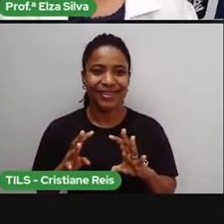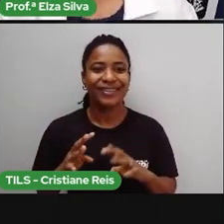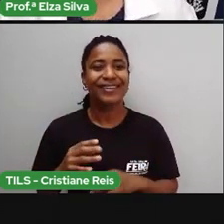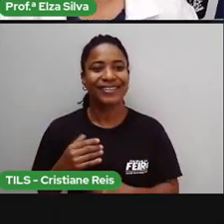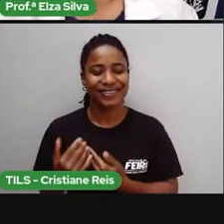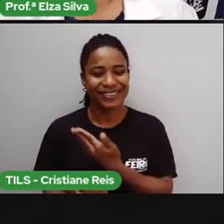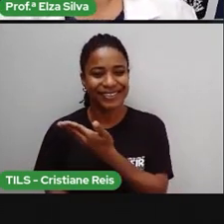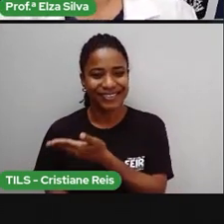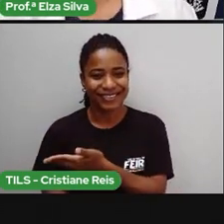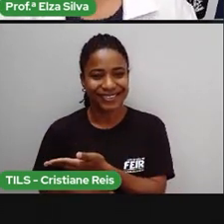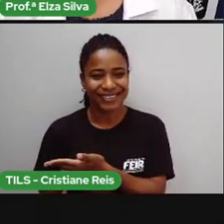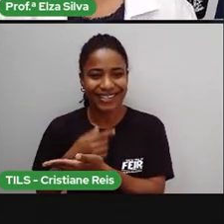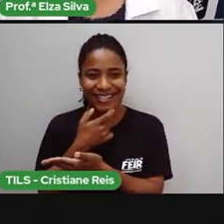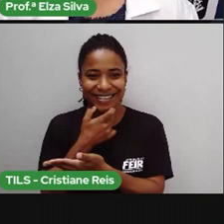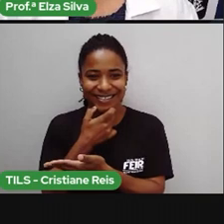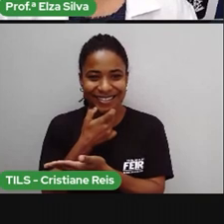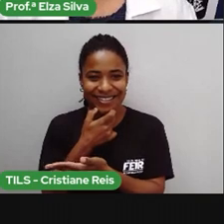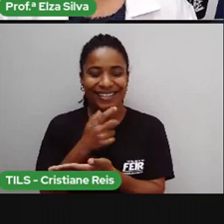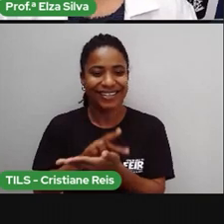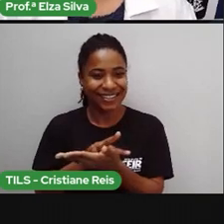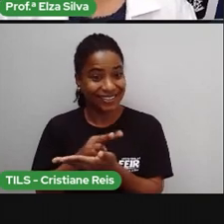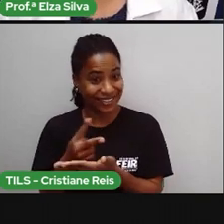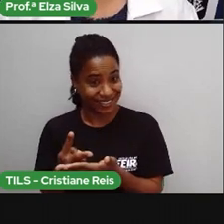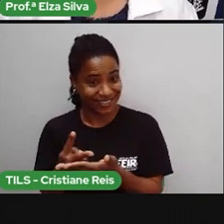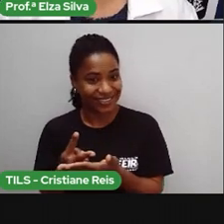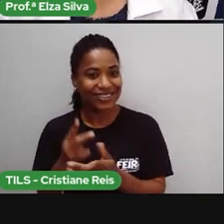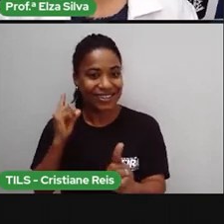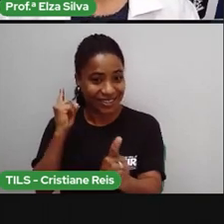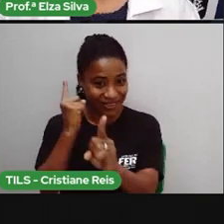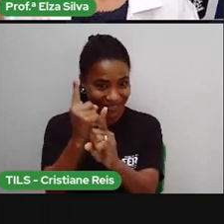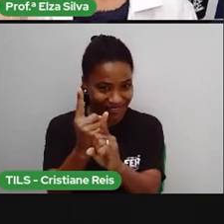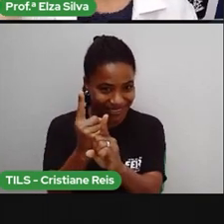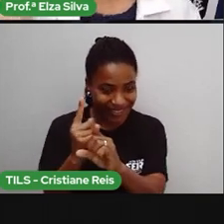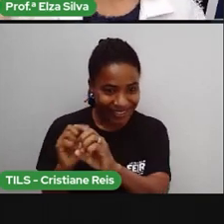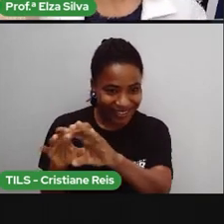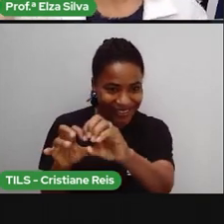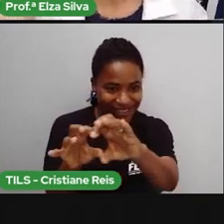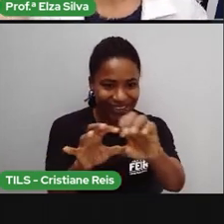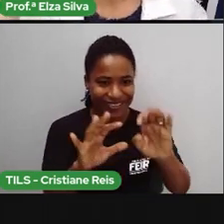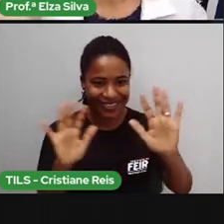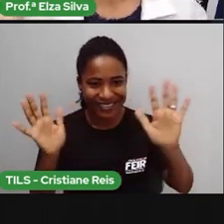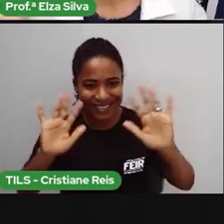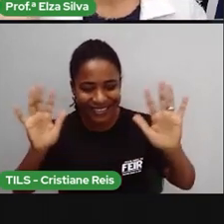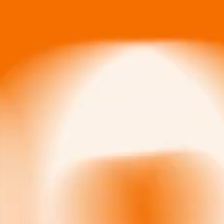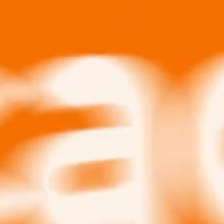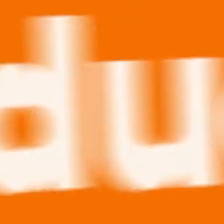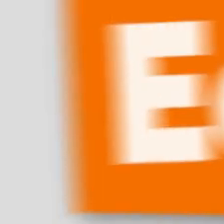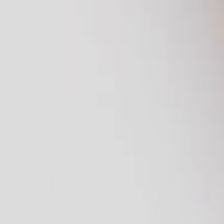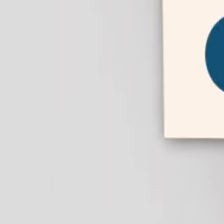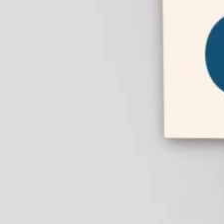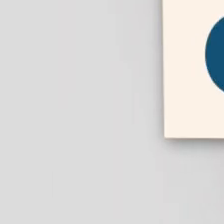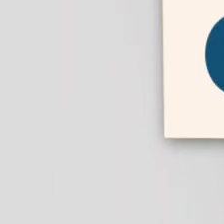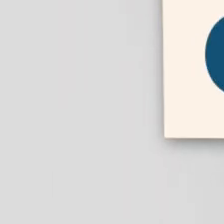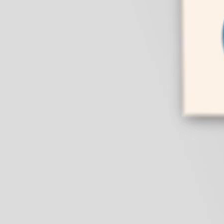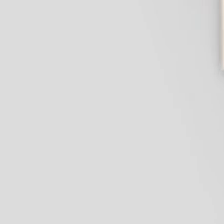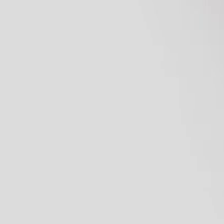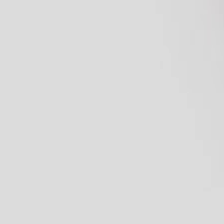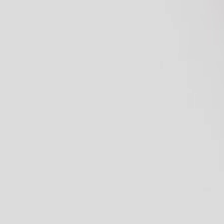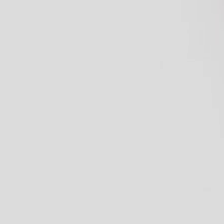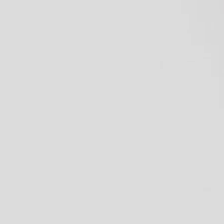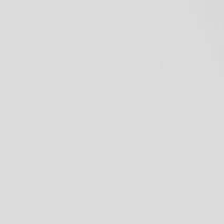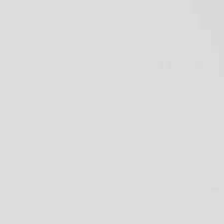see you next class. Espero ver você no próximo encontro. Bye! Bye! Tchau,